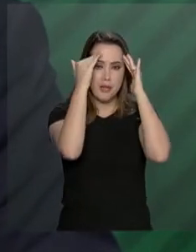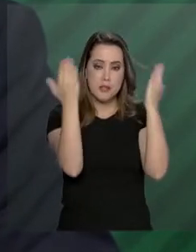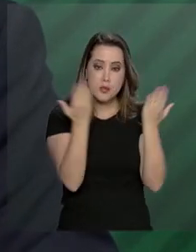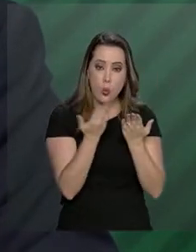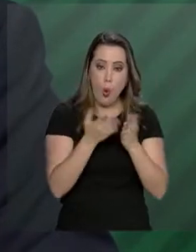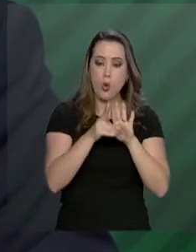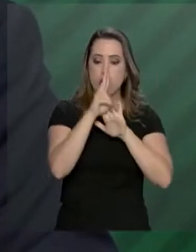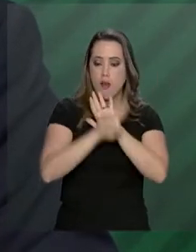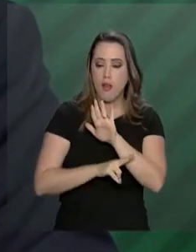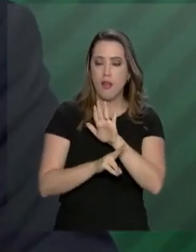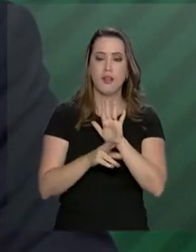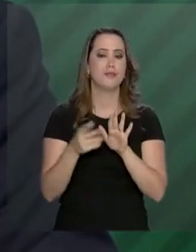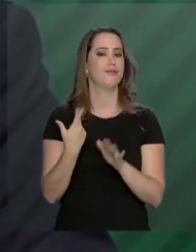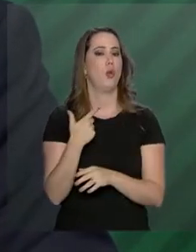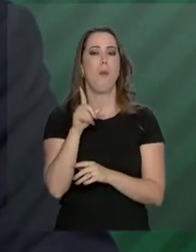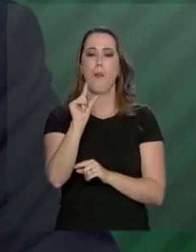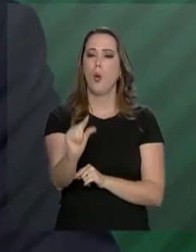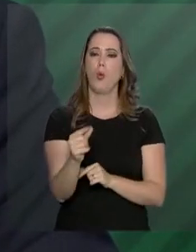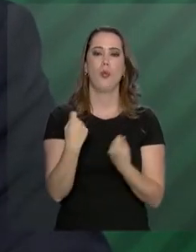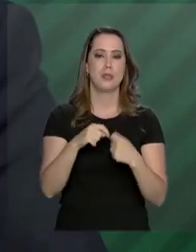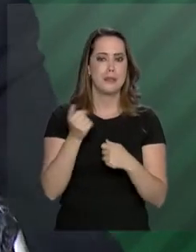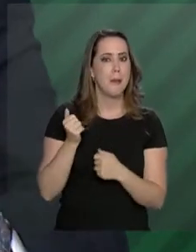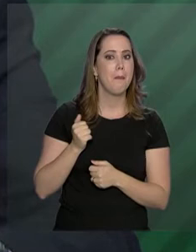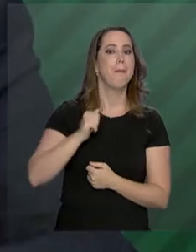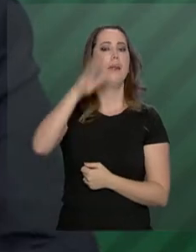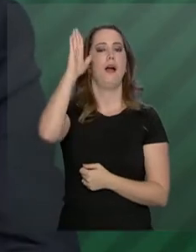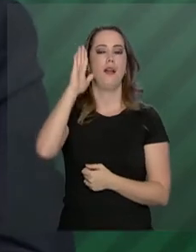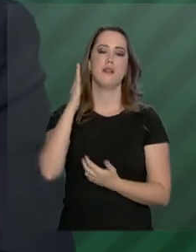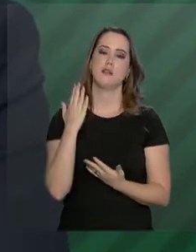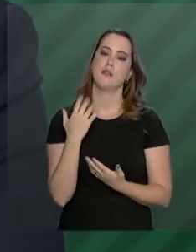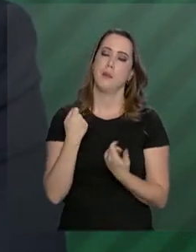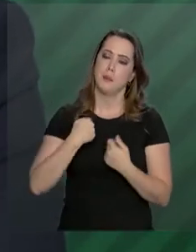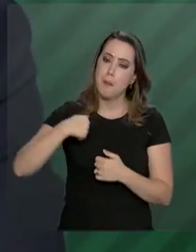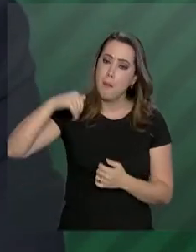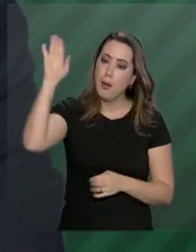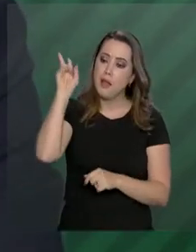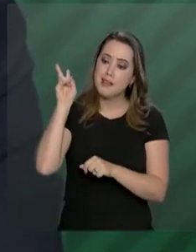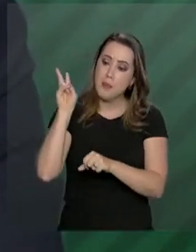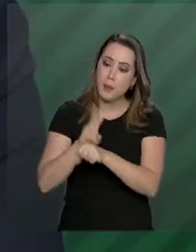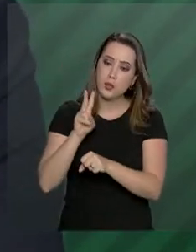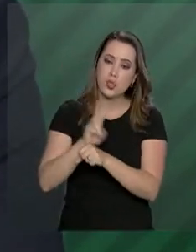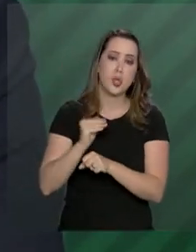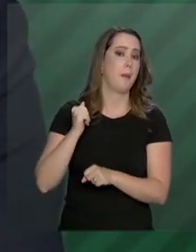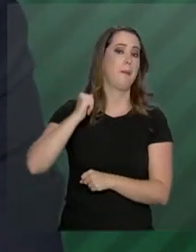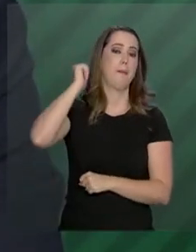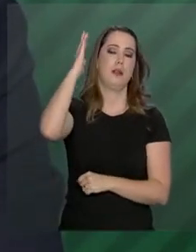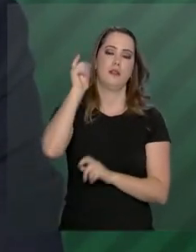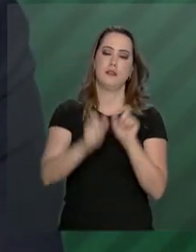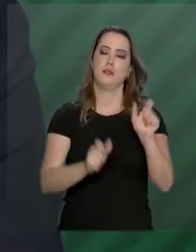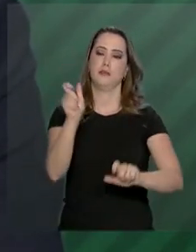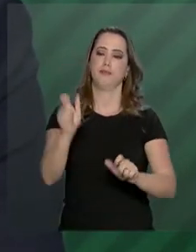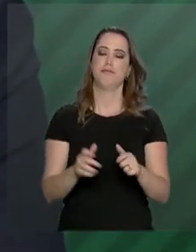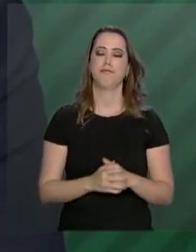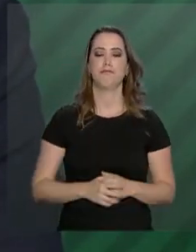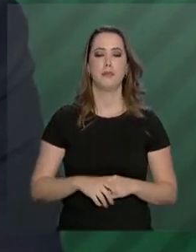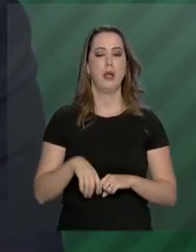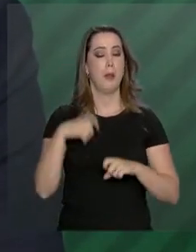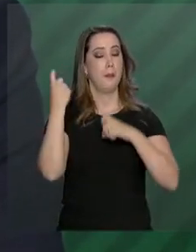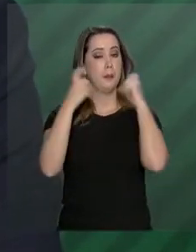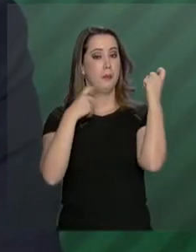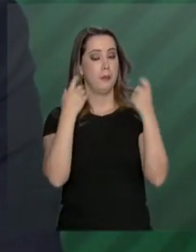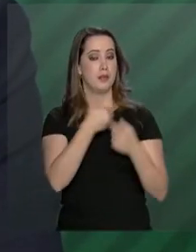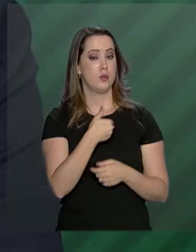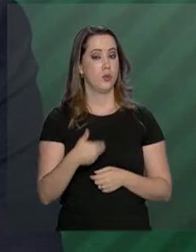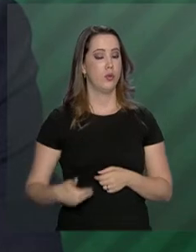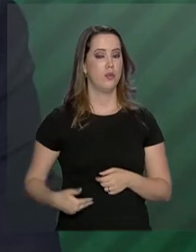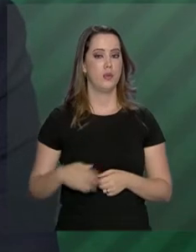cumprido, talvez não fosse suficiente. Então nós vamos ir além na proteção das pessoas. A preocupação que o